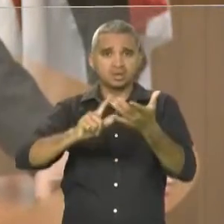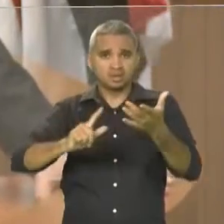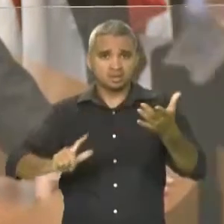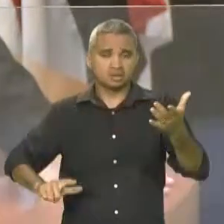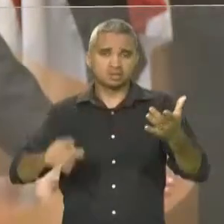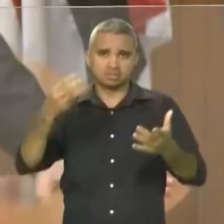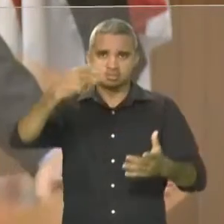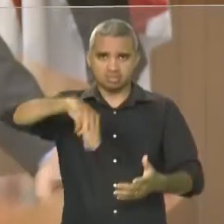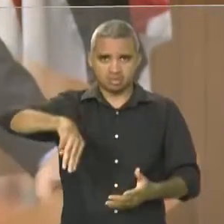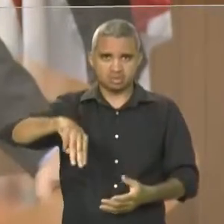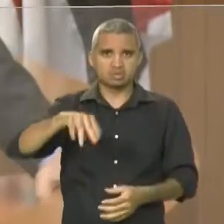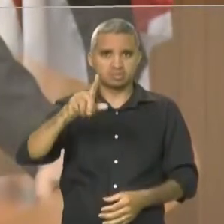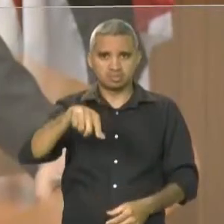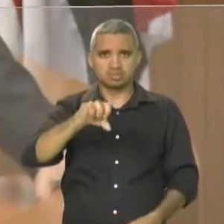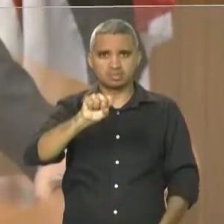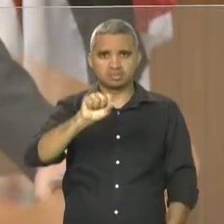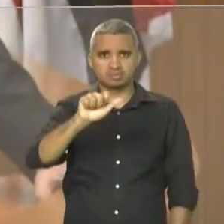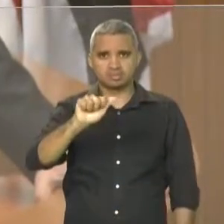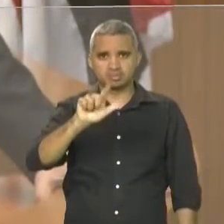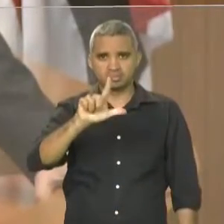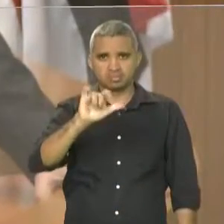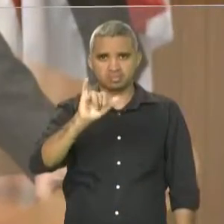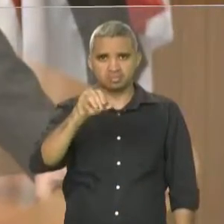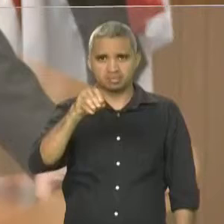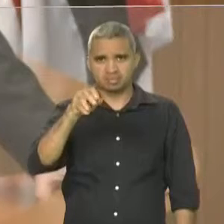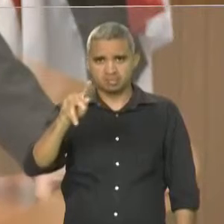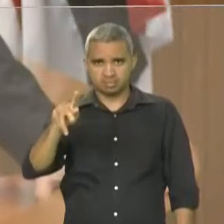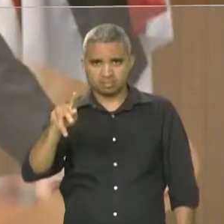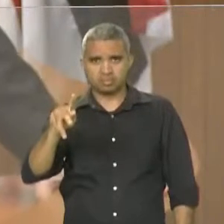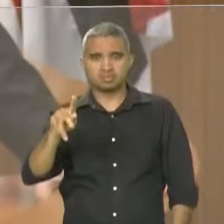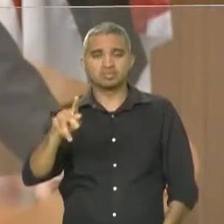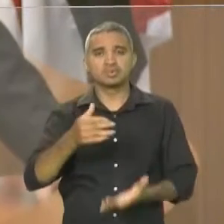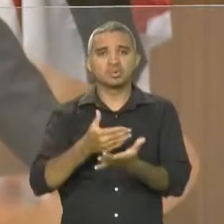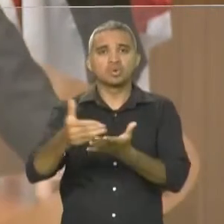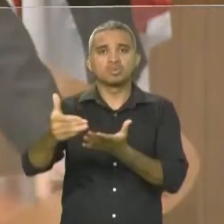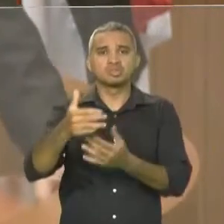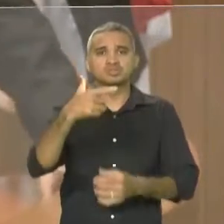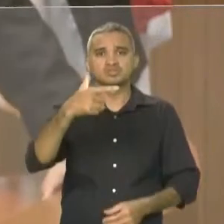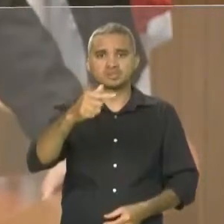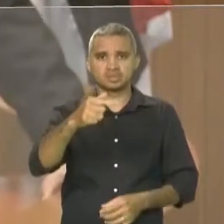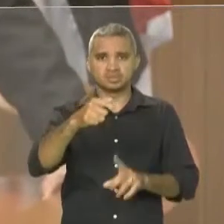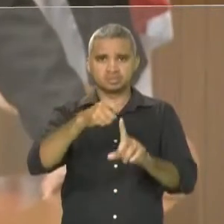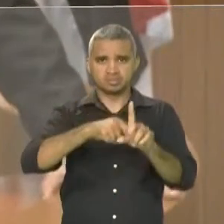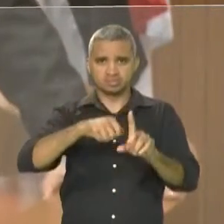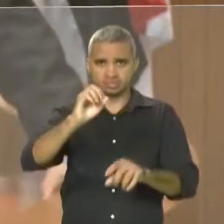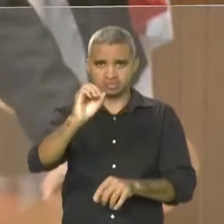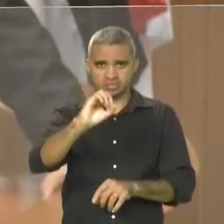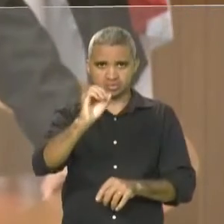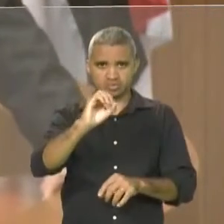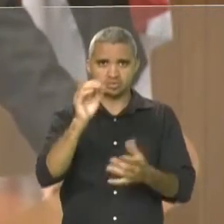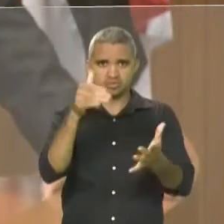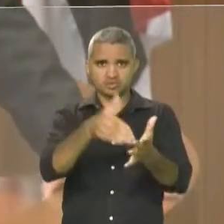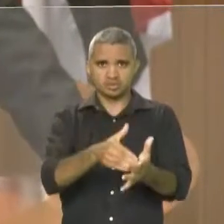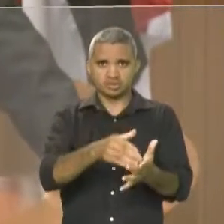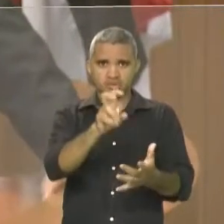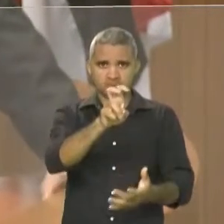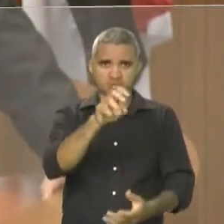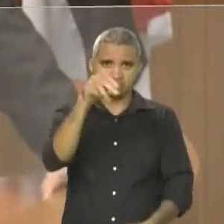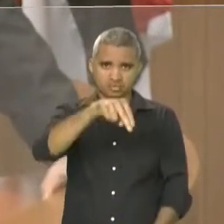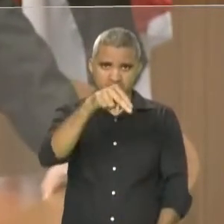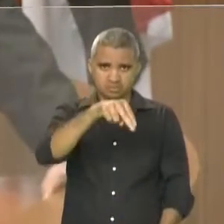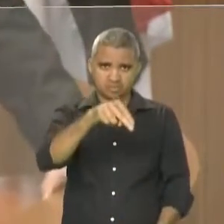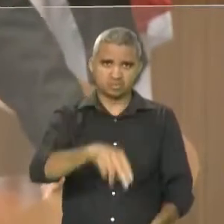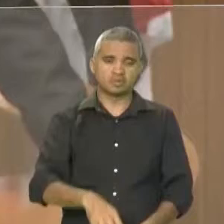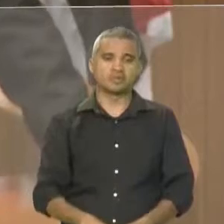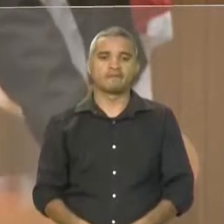que acontece a partir do dia 27 deste mês até dia 5 de novembro e com